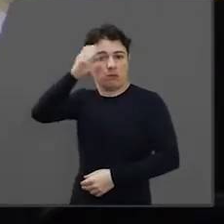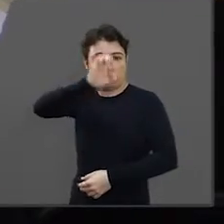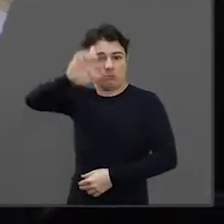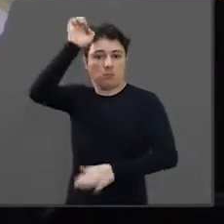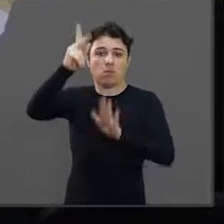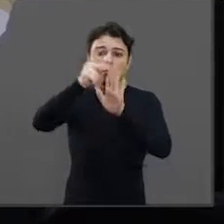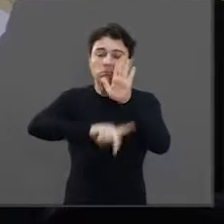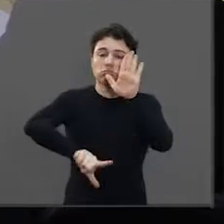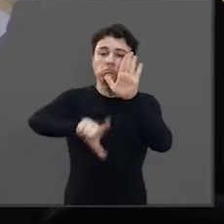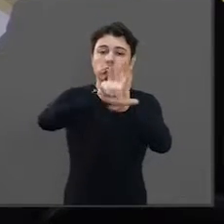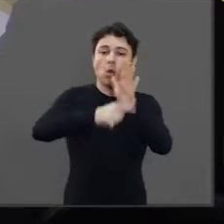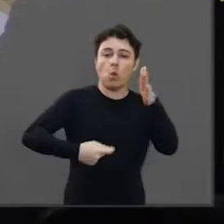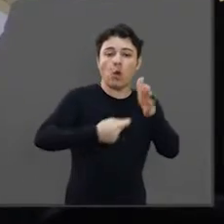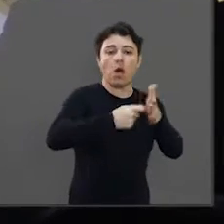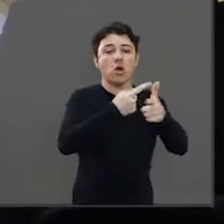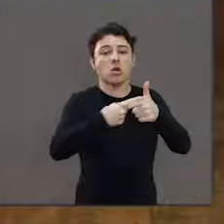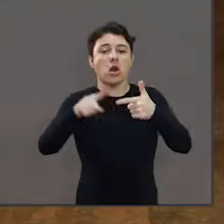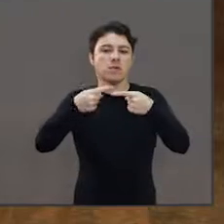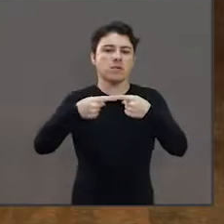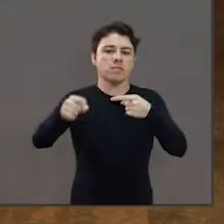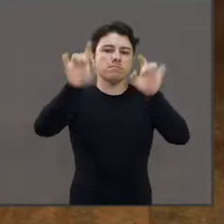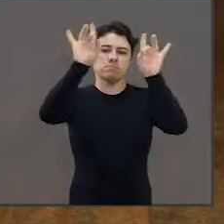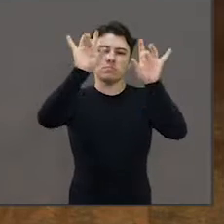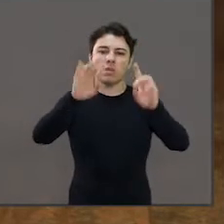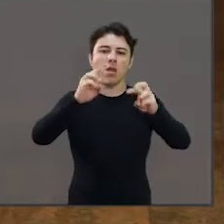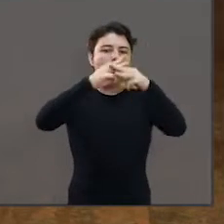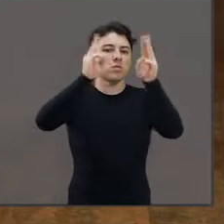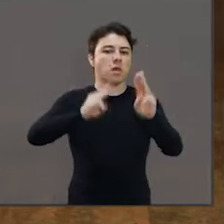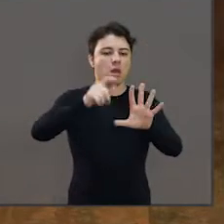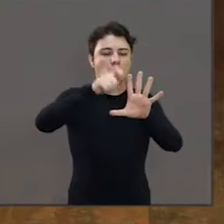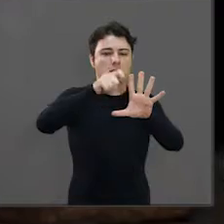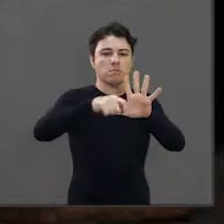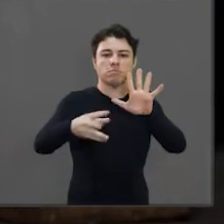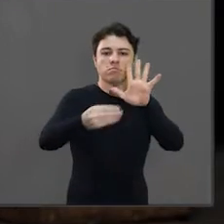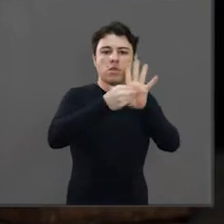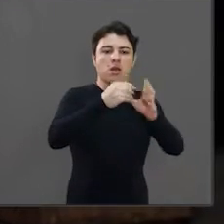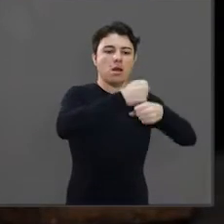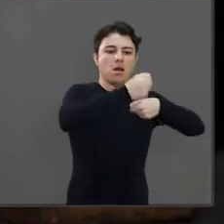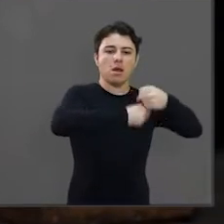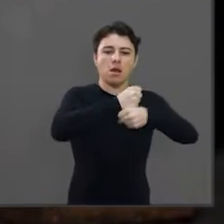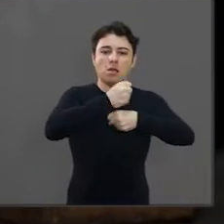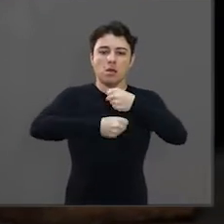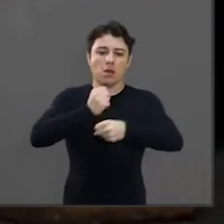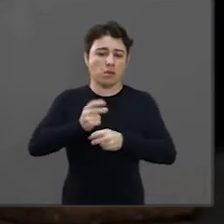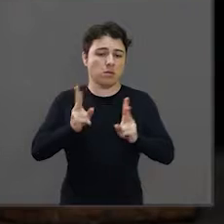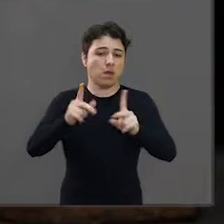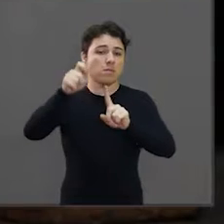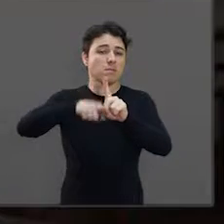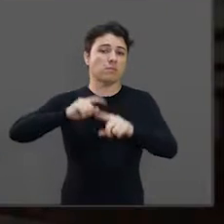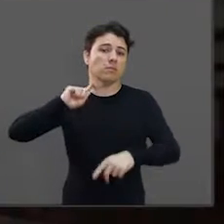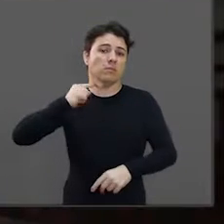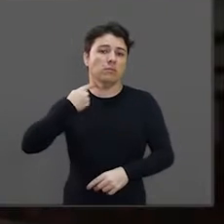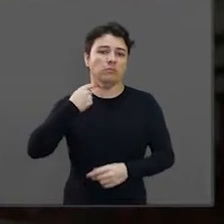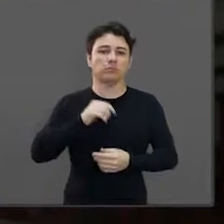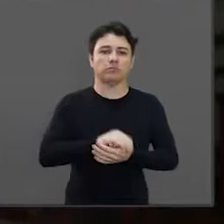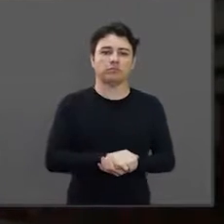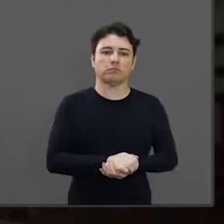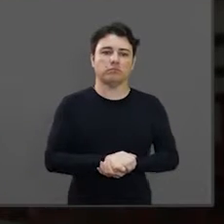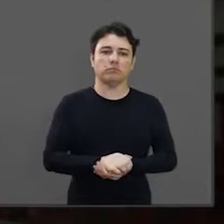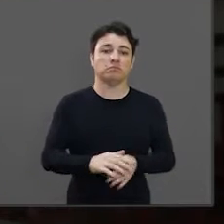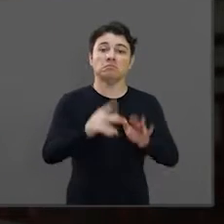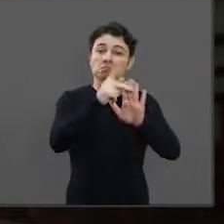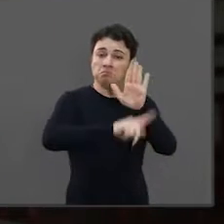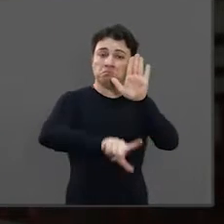município a Semana dos Museus, a ser comemorada anualmente na terceira semana do mês de maio. O projeto